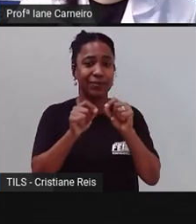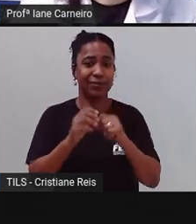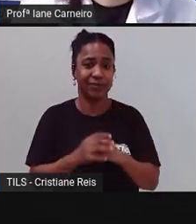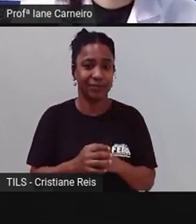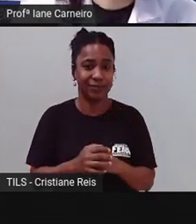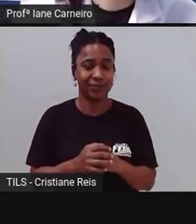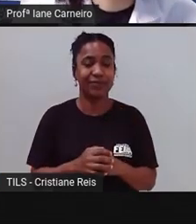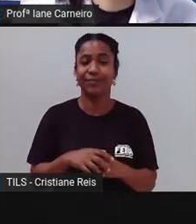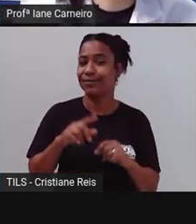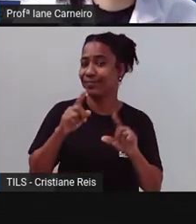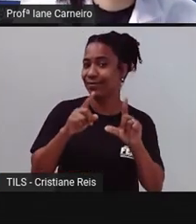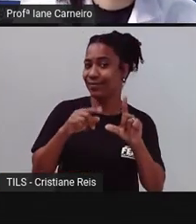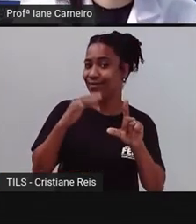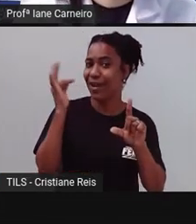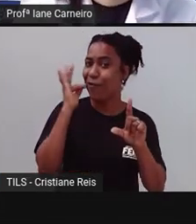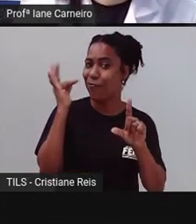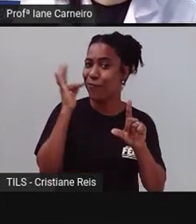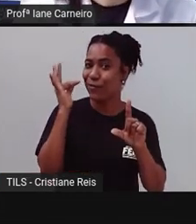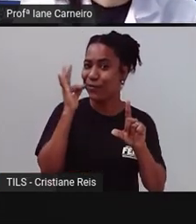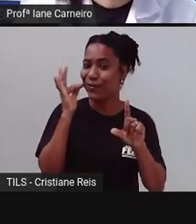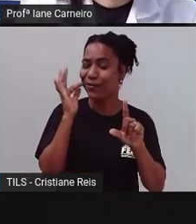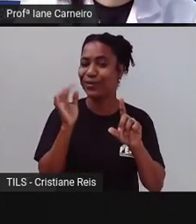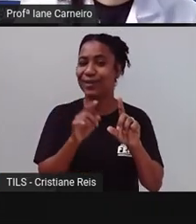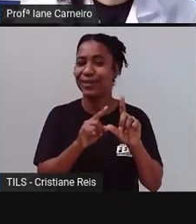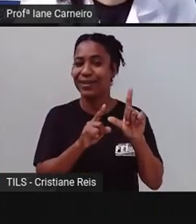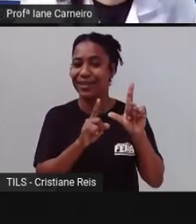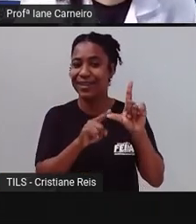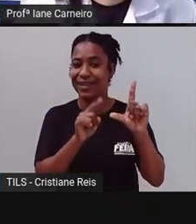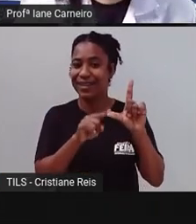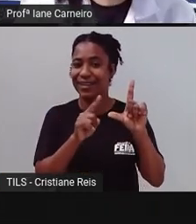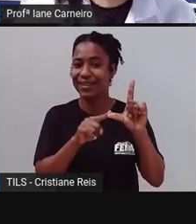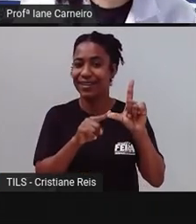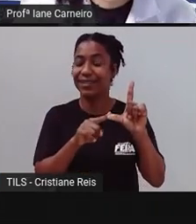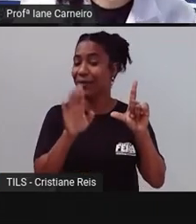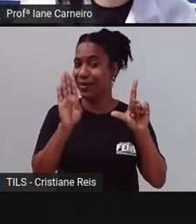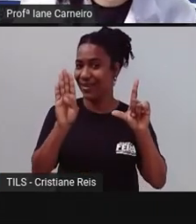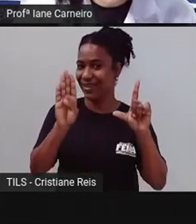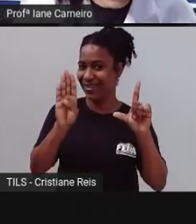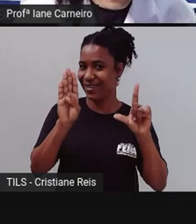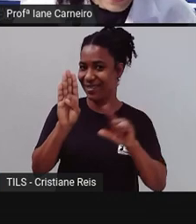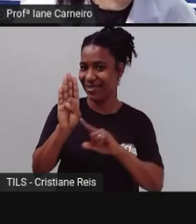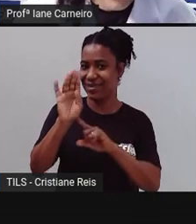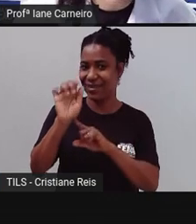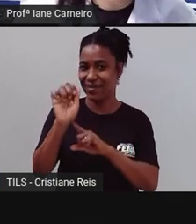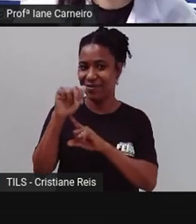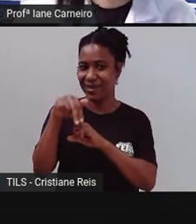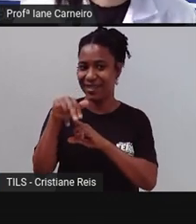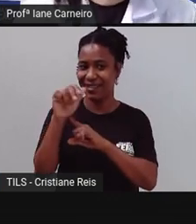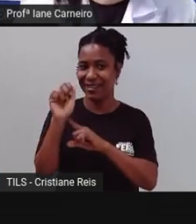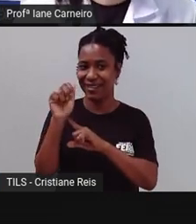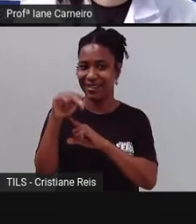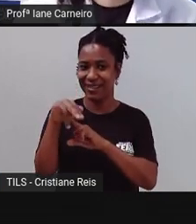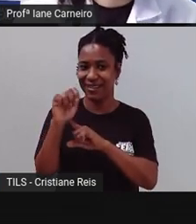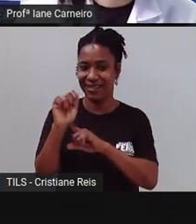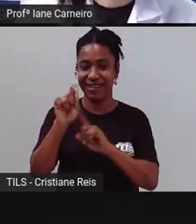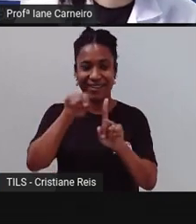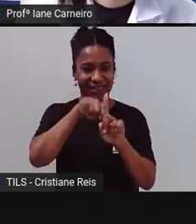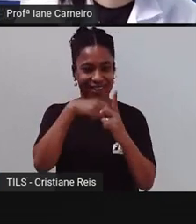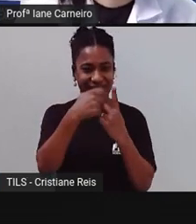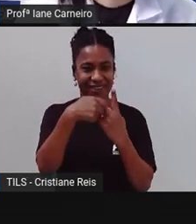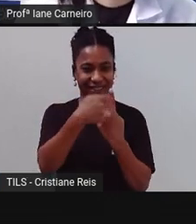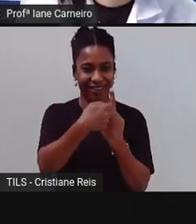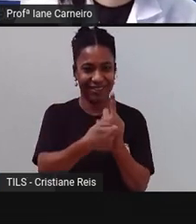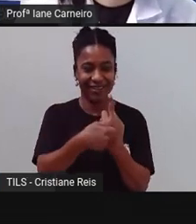Essa fruta aqui, qual é letra inicial dela? É a banana, né? E a letra inicial é o? A letra B.